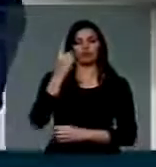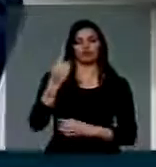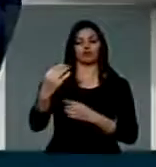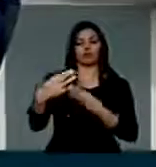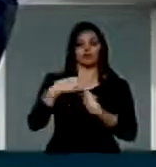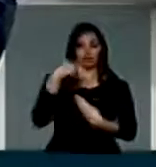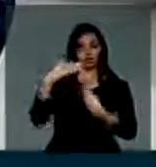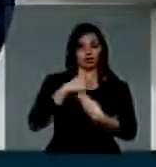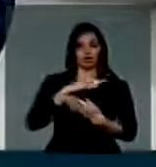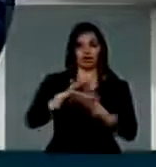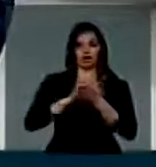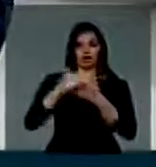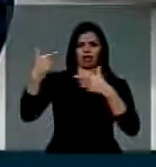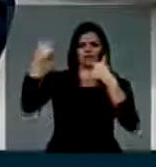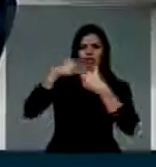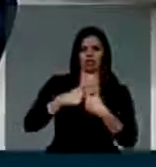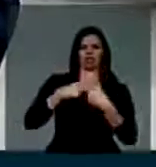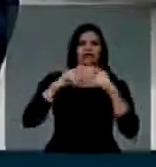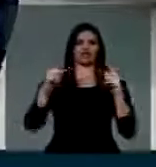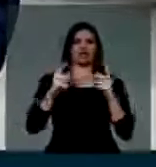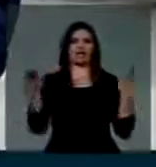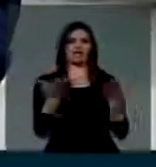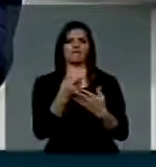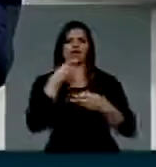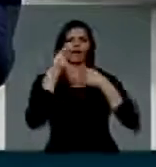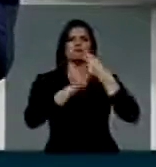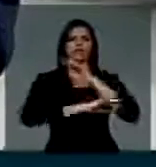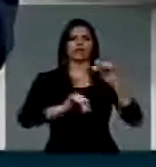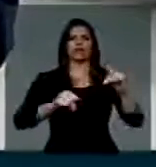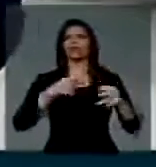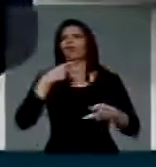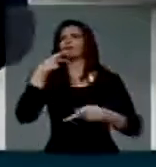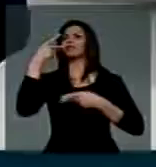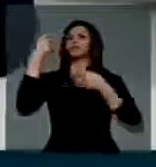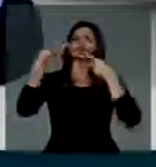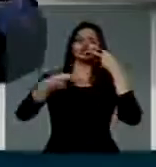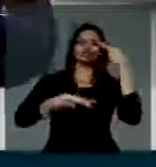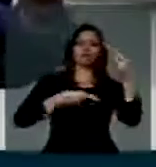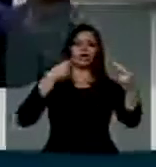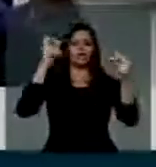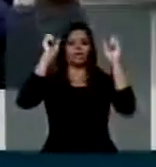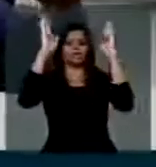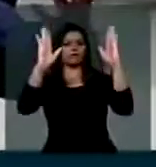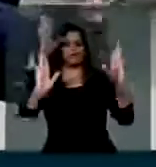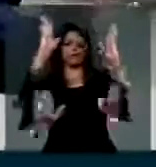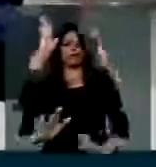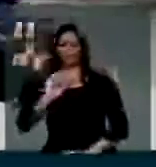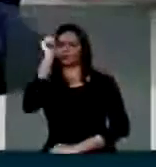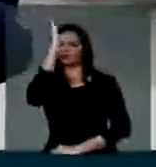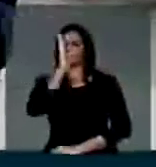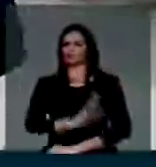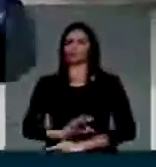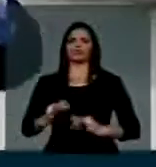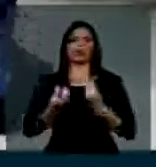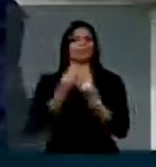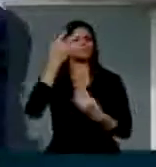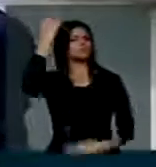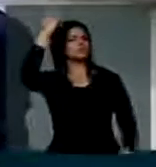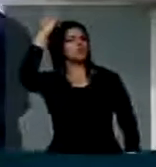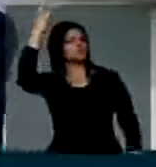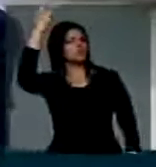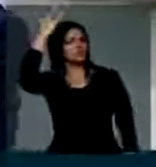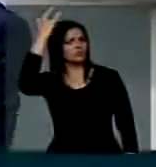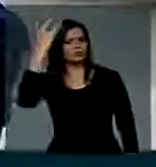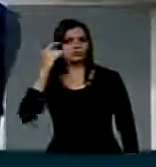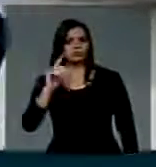Aí eles fazem uma ilação, dizendo que para o Brasil inteiro, que é um absurdo o eu